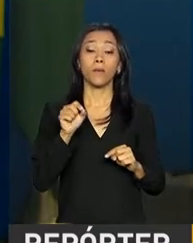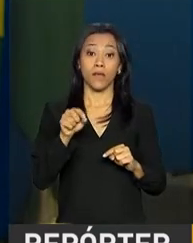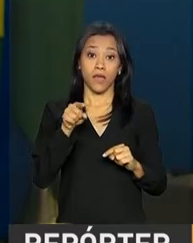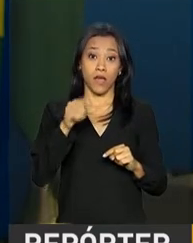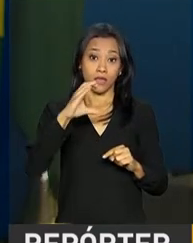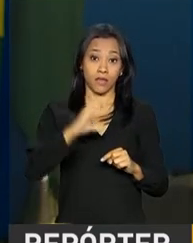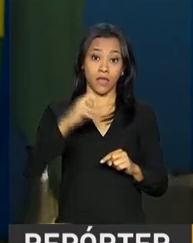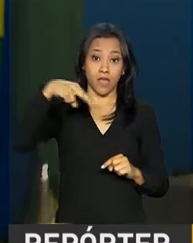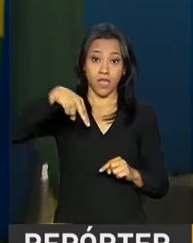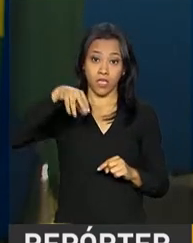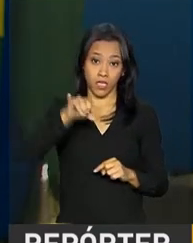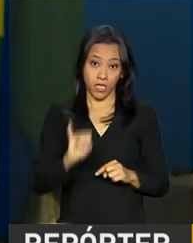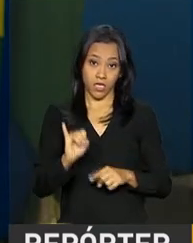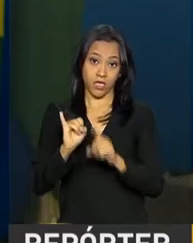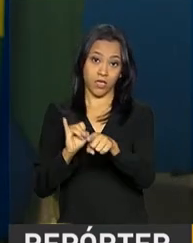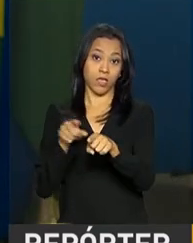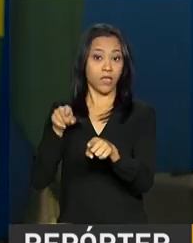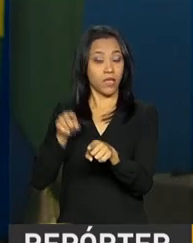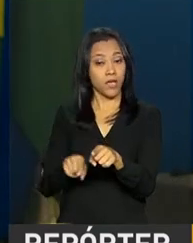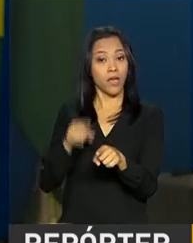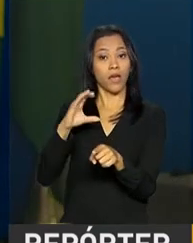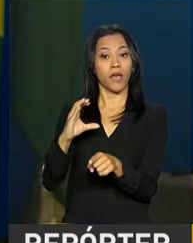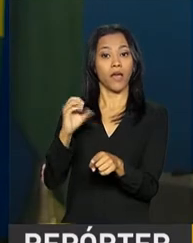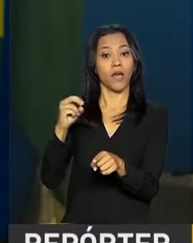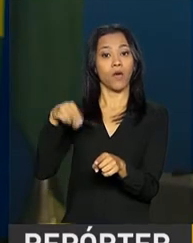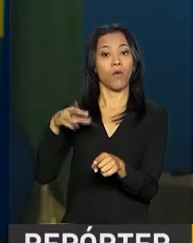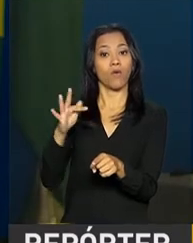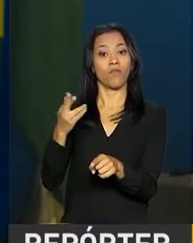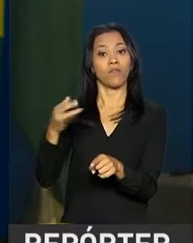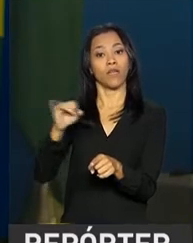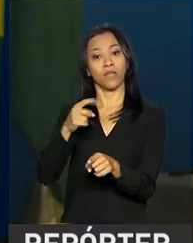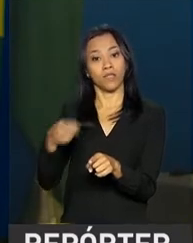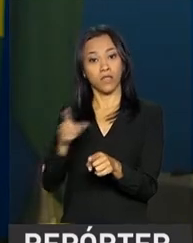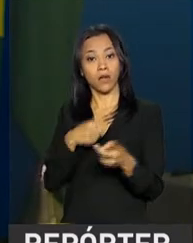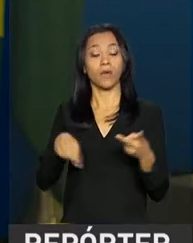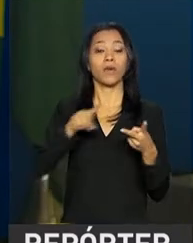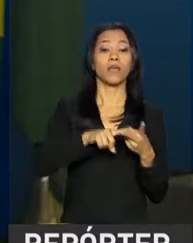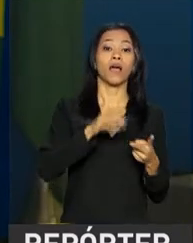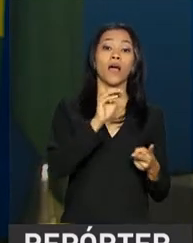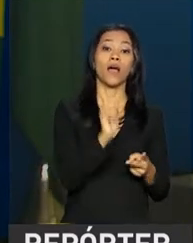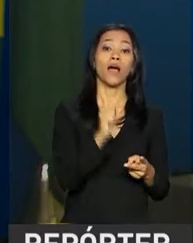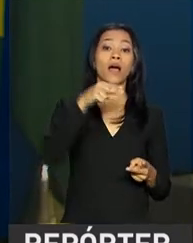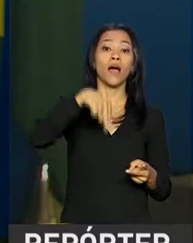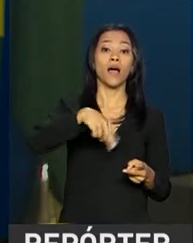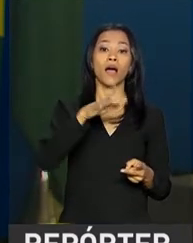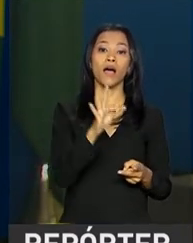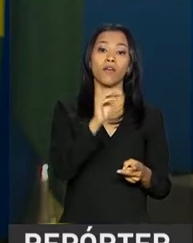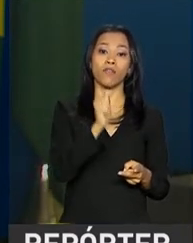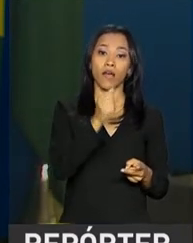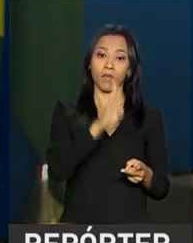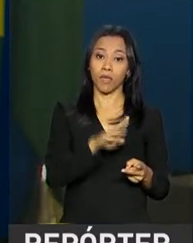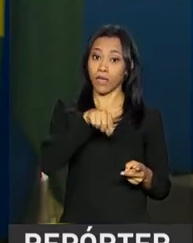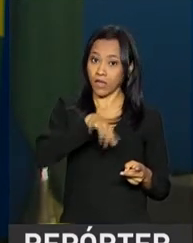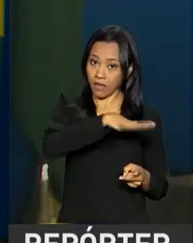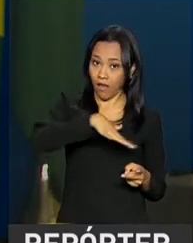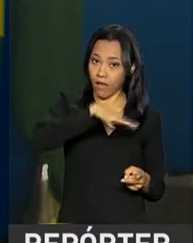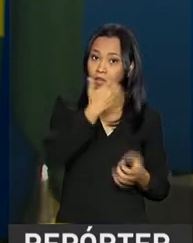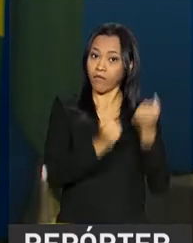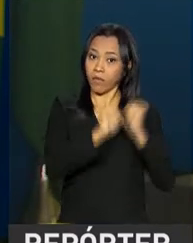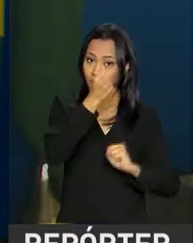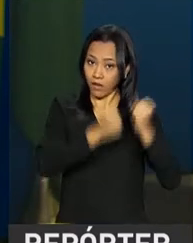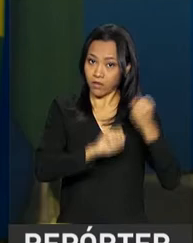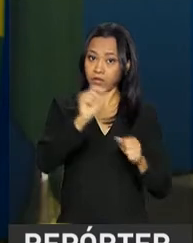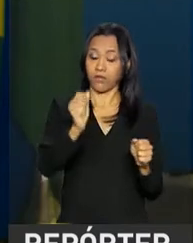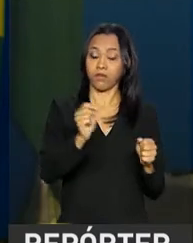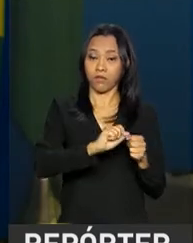a CNI, a Confederação Nacional da Indústria, e a Anfávia, a Associação Nacional dos Fabricantes de Veículos Automotores, garantiram ao